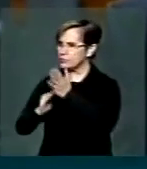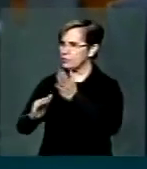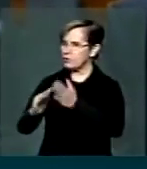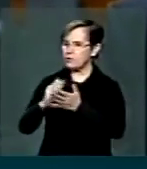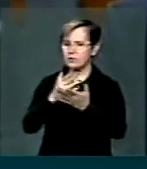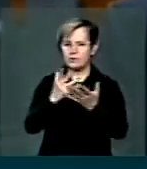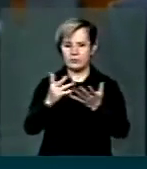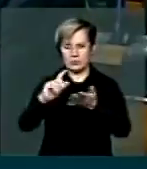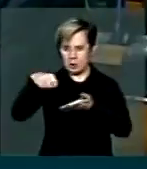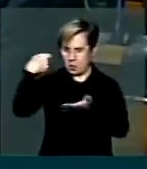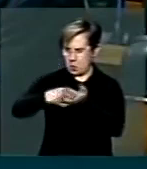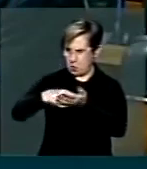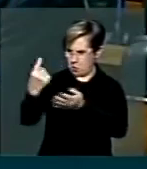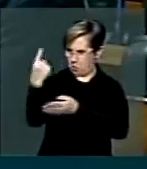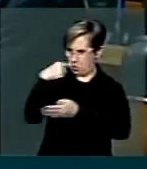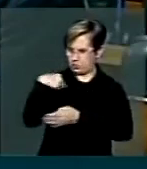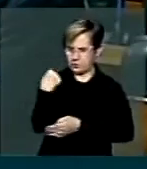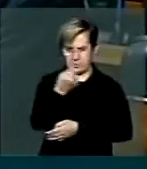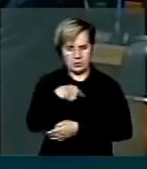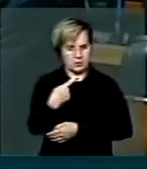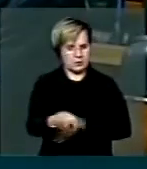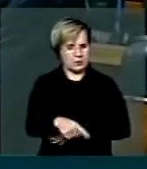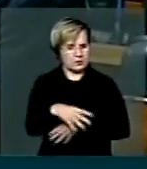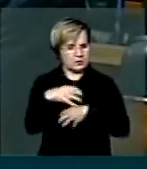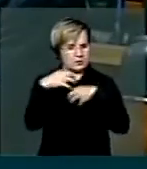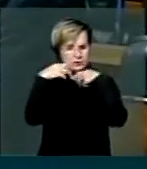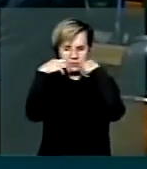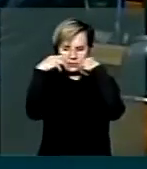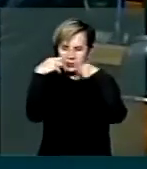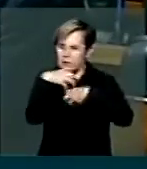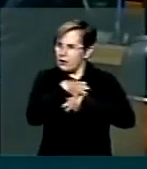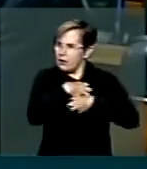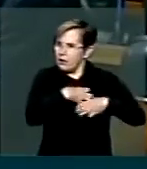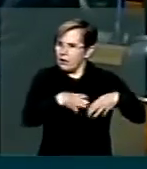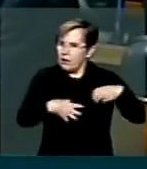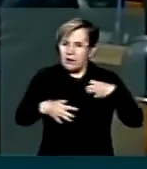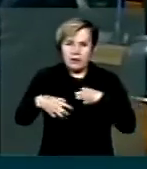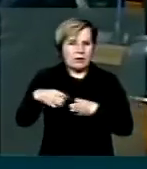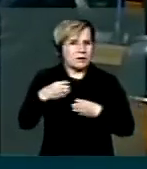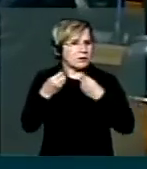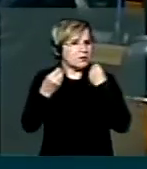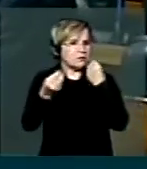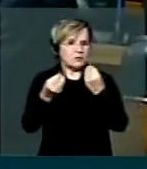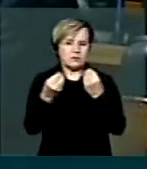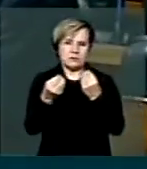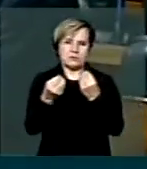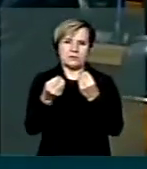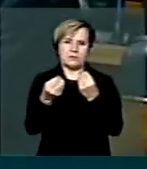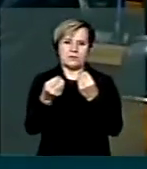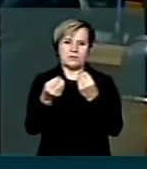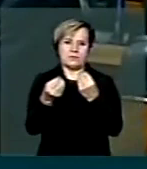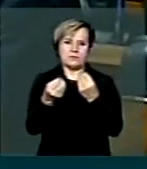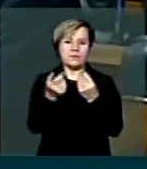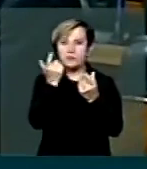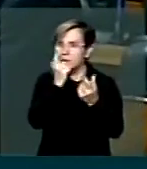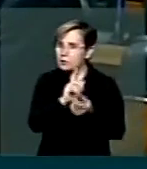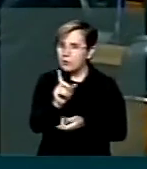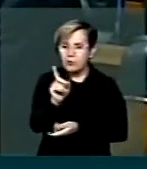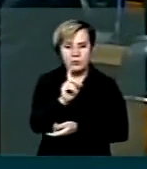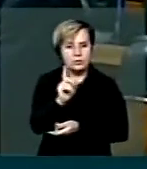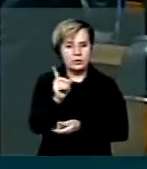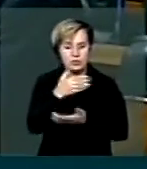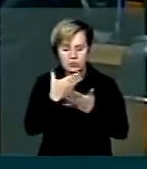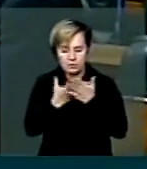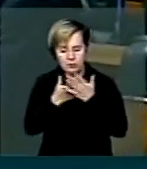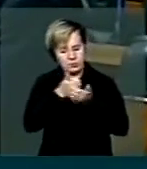impor a nós, deputado Kovács, um tremendo constrangimento, à medida que nós não temos a condição de